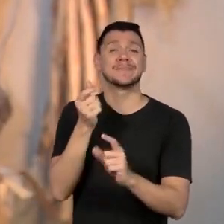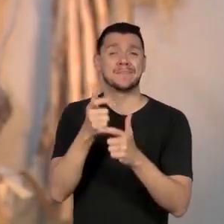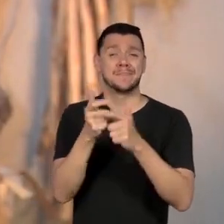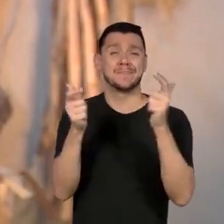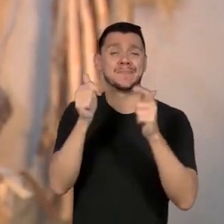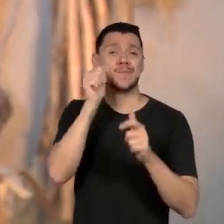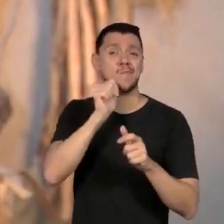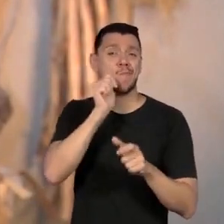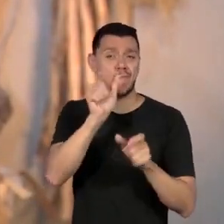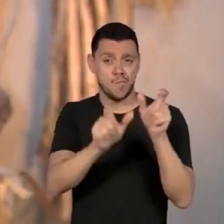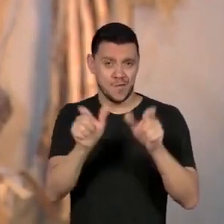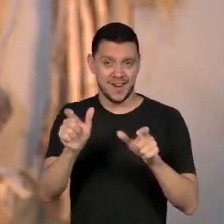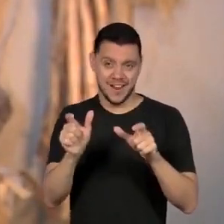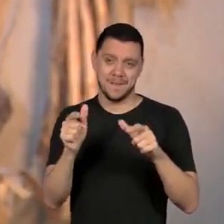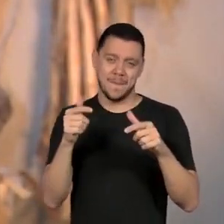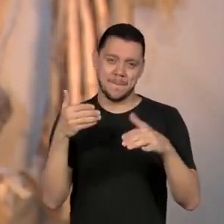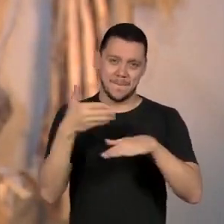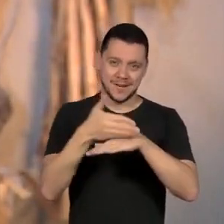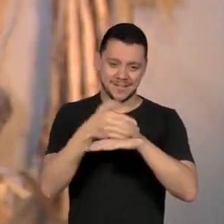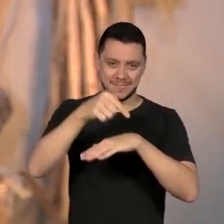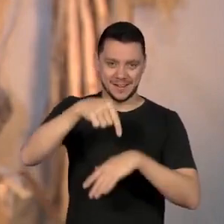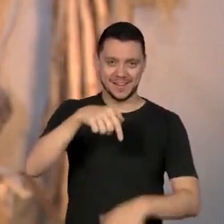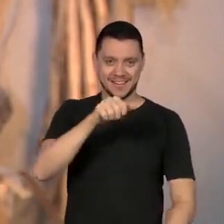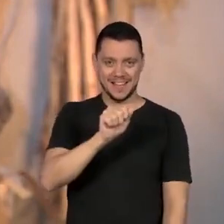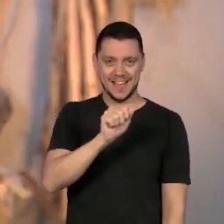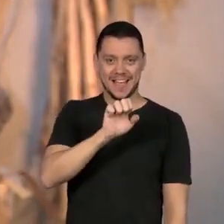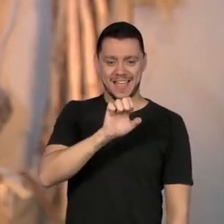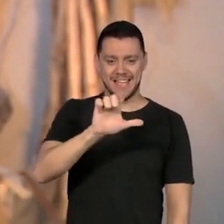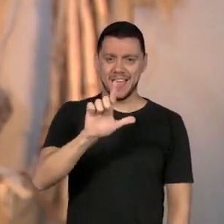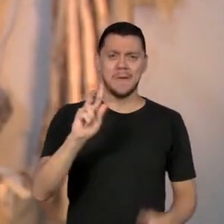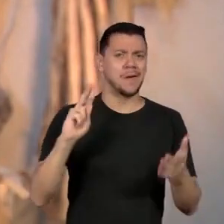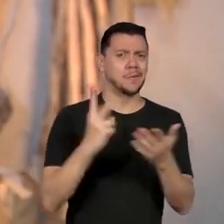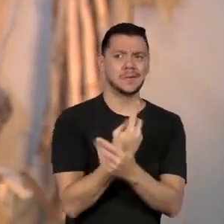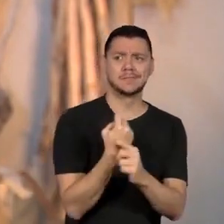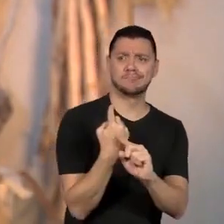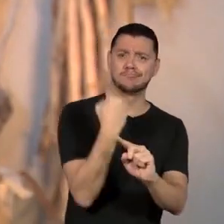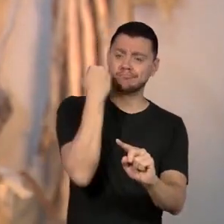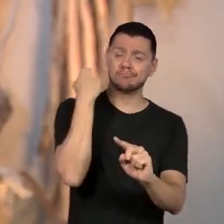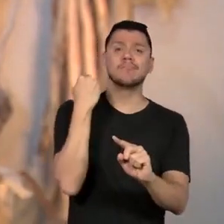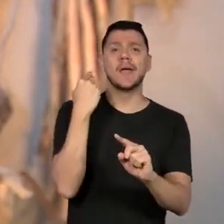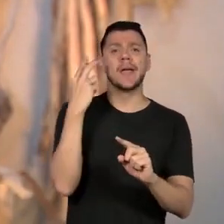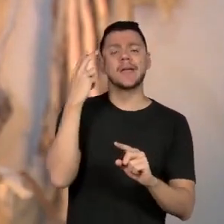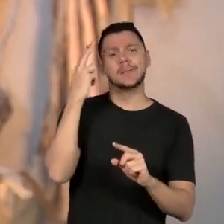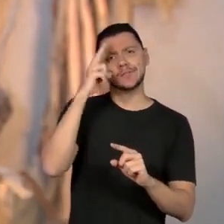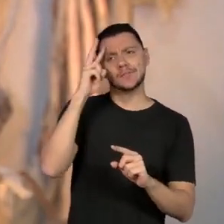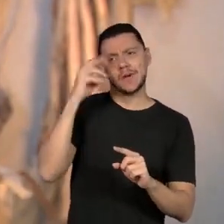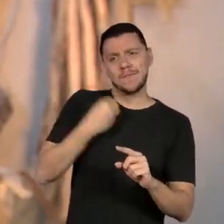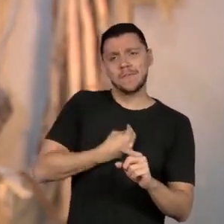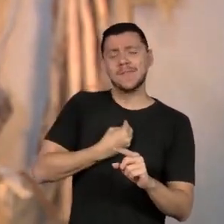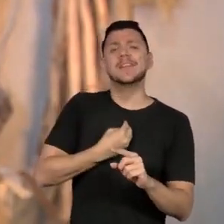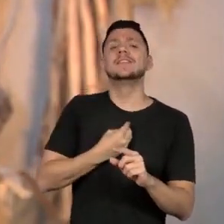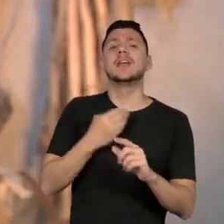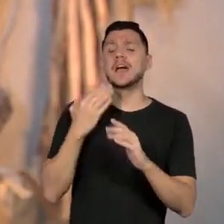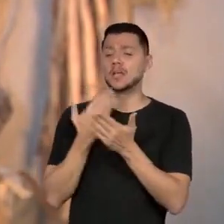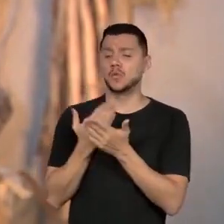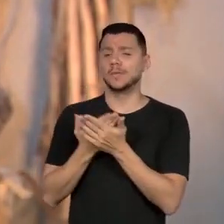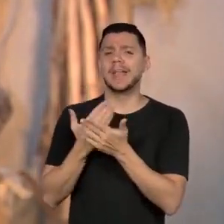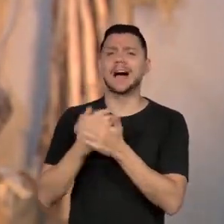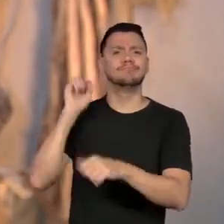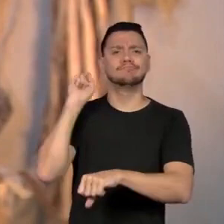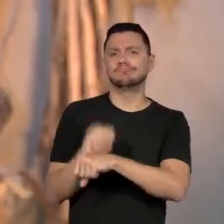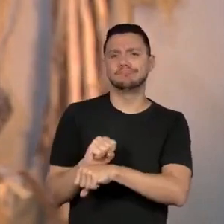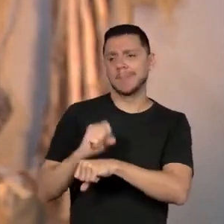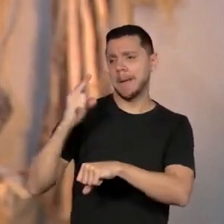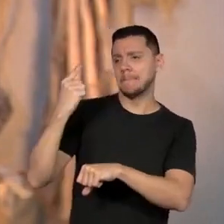dentro do AEL, são aquelas que em algum momento da sua história tiveram interrompida sua oportunidade de estudo, seu local de fala,